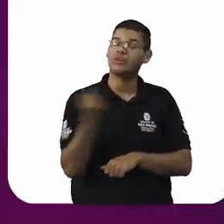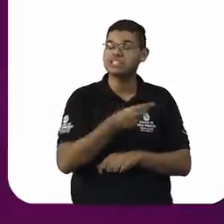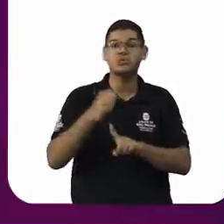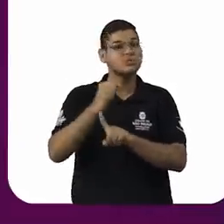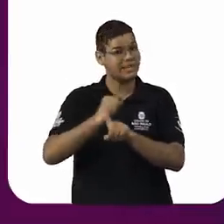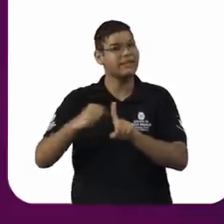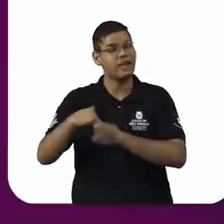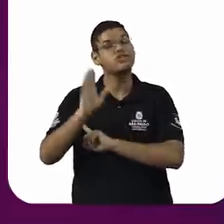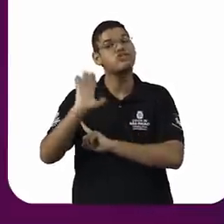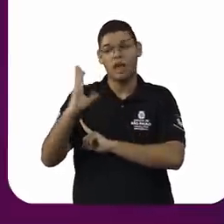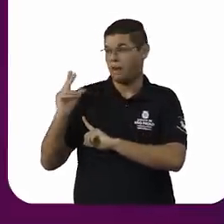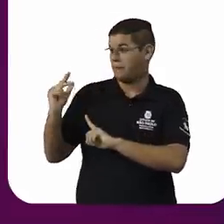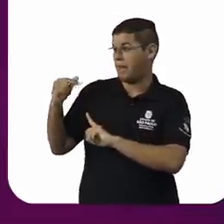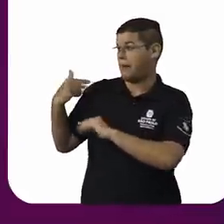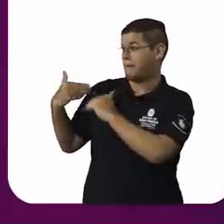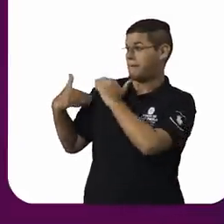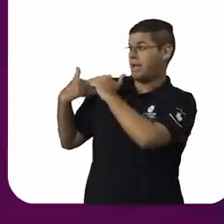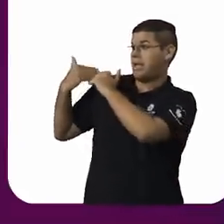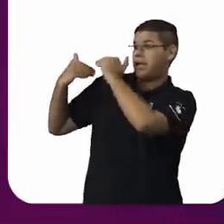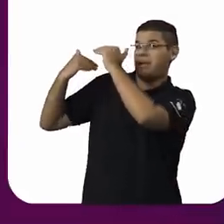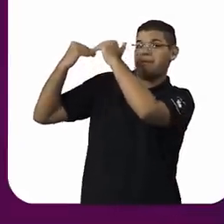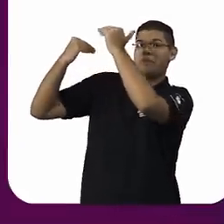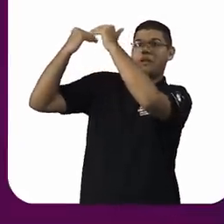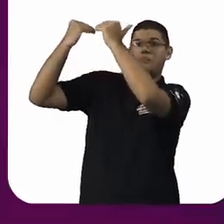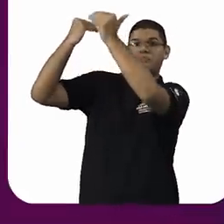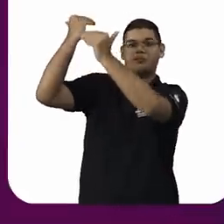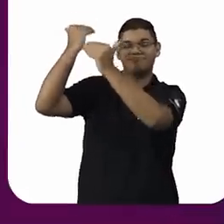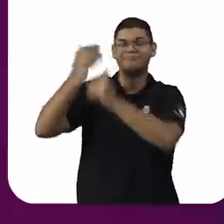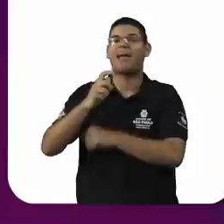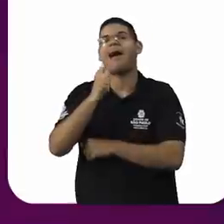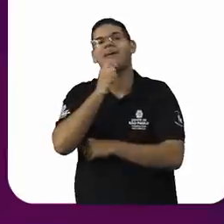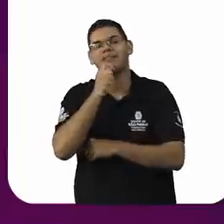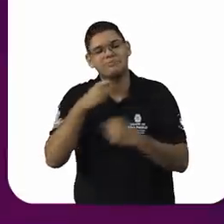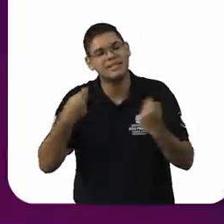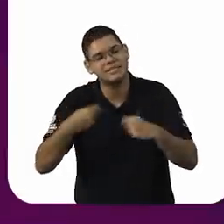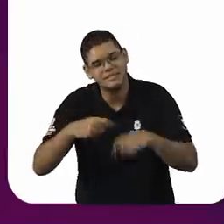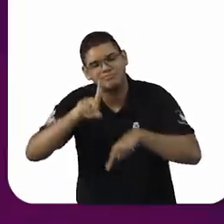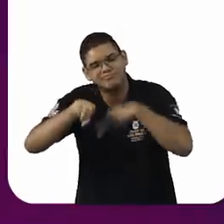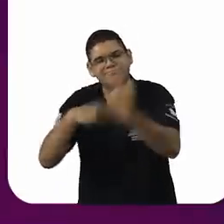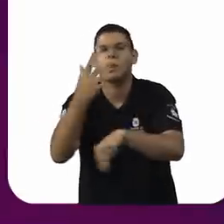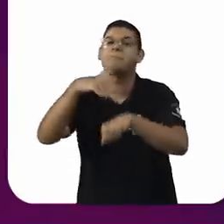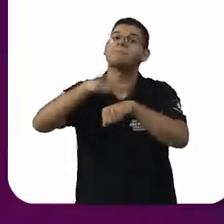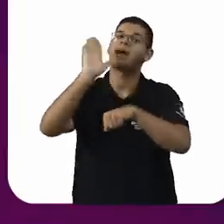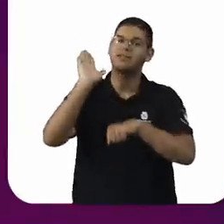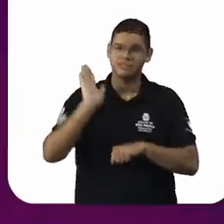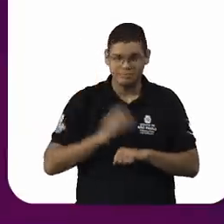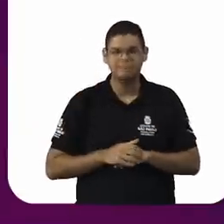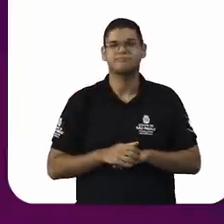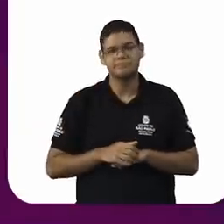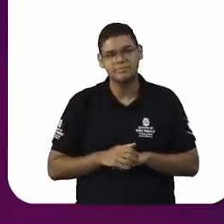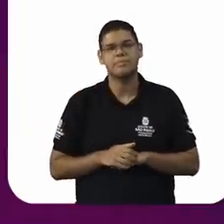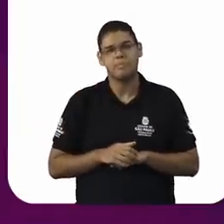indivíduo ainda continua desamparado. Então, é uma questão bem interessante. Doutora